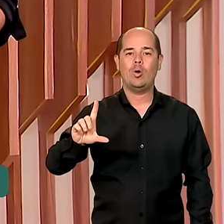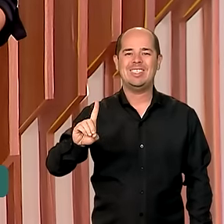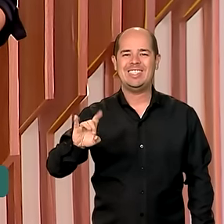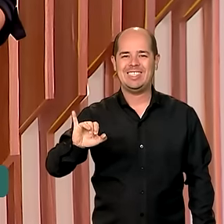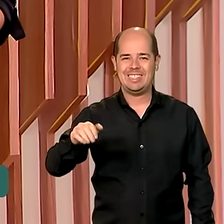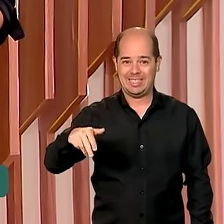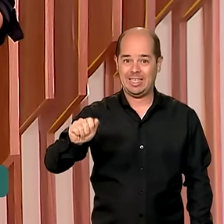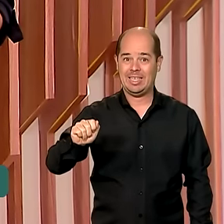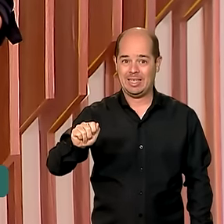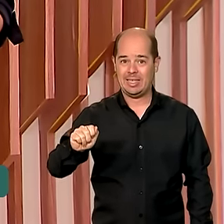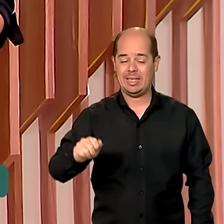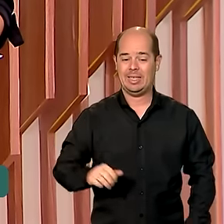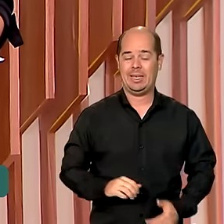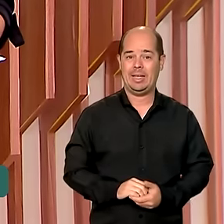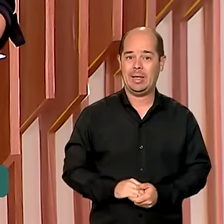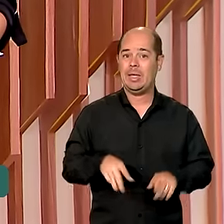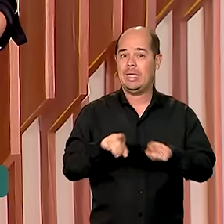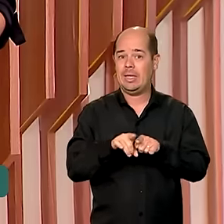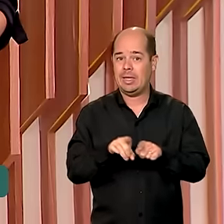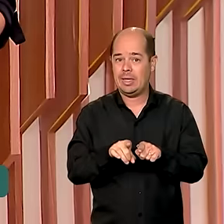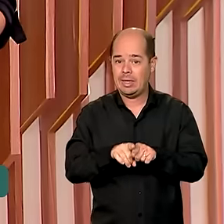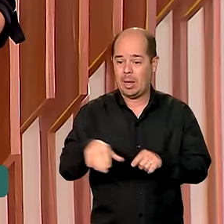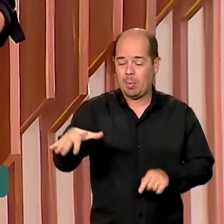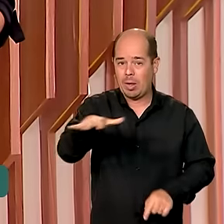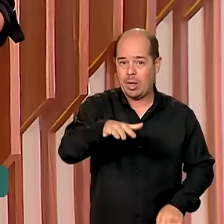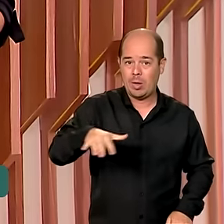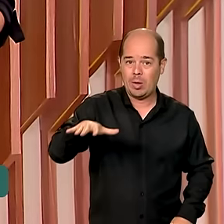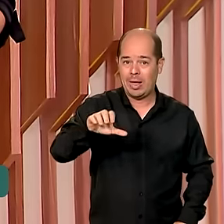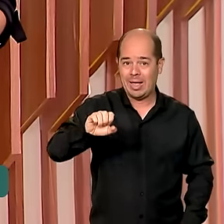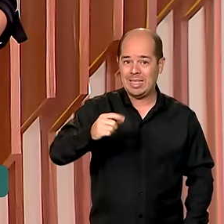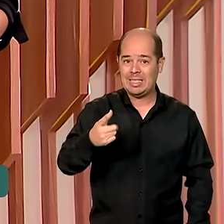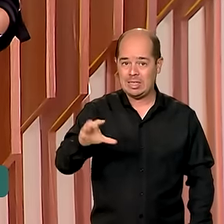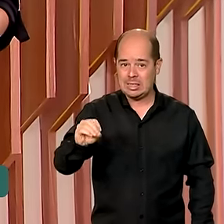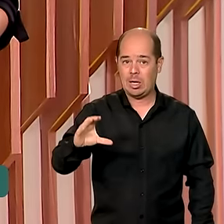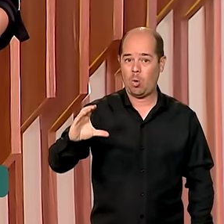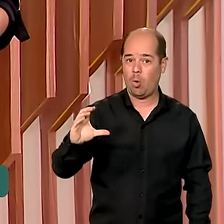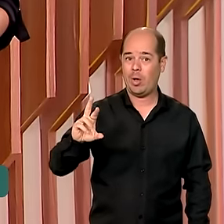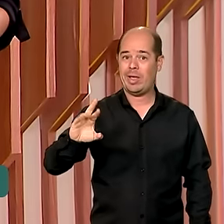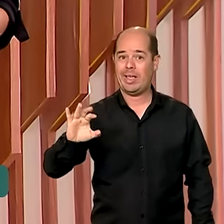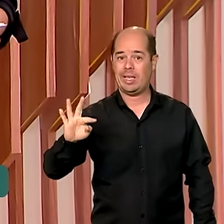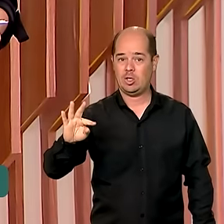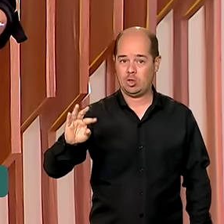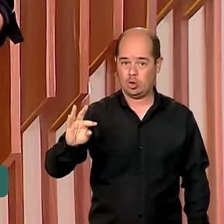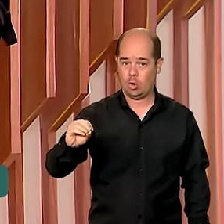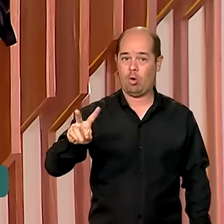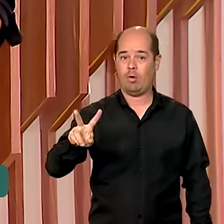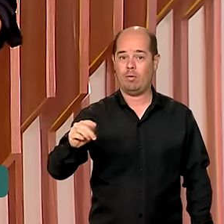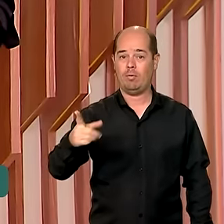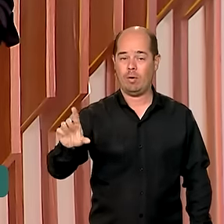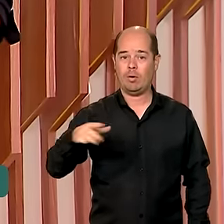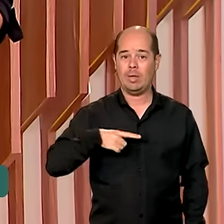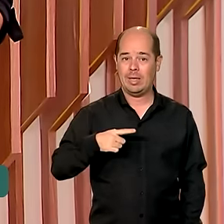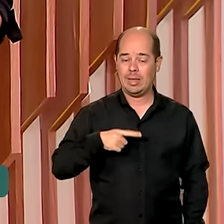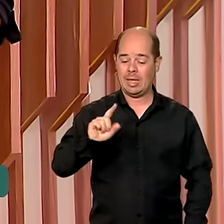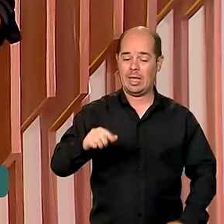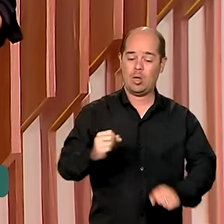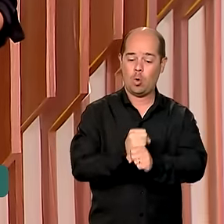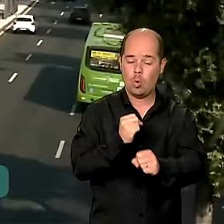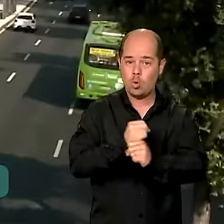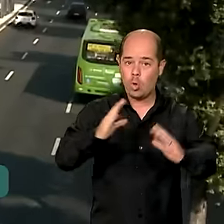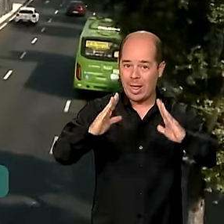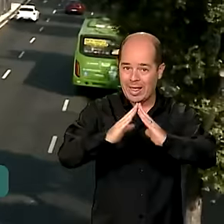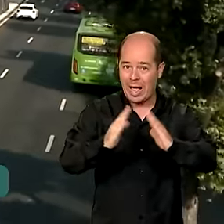E num terreno do bairro de São Cristóvão, vai ser construída uma unidade da Casa da Mulher Brasileira para cuidar de vítimas de violência.